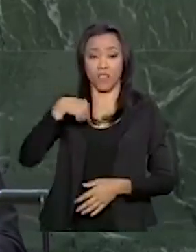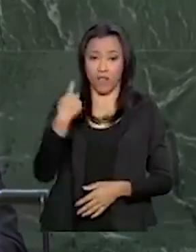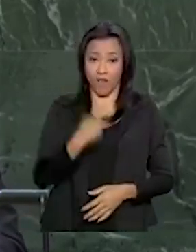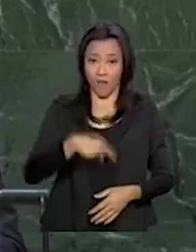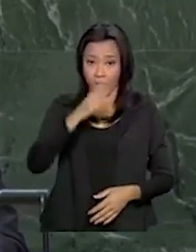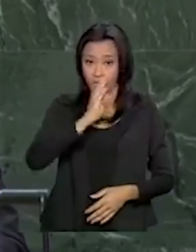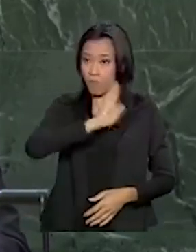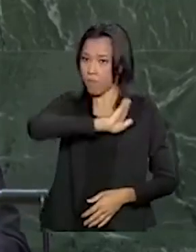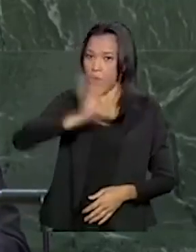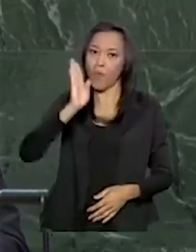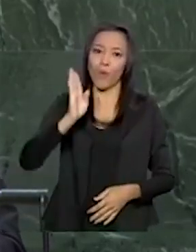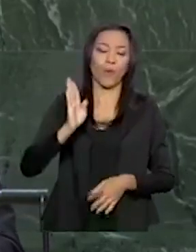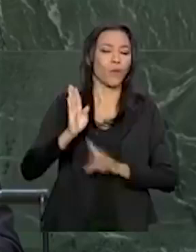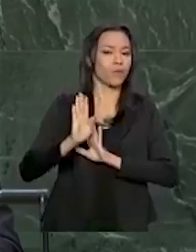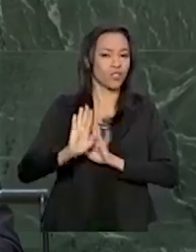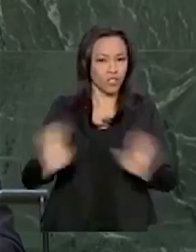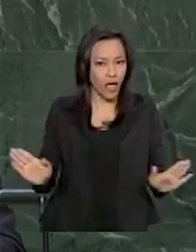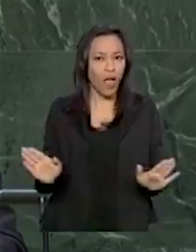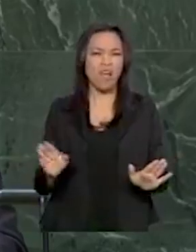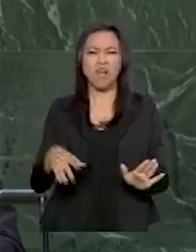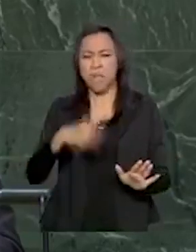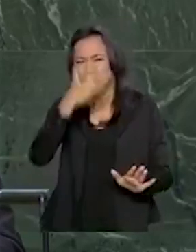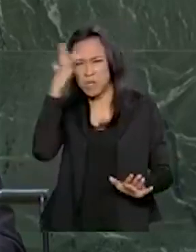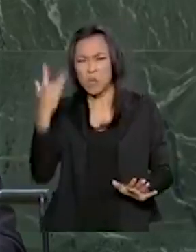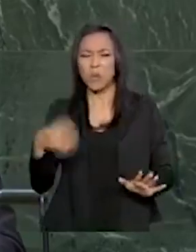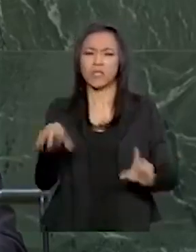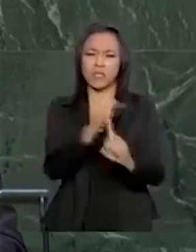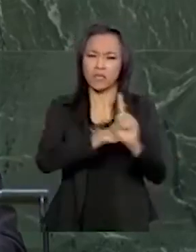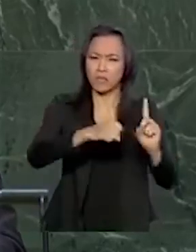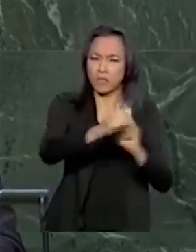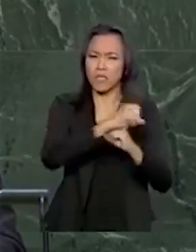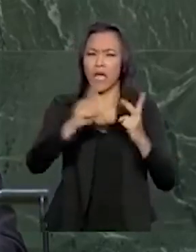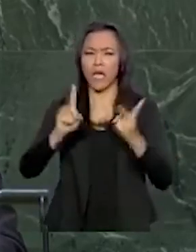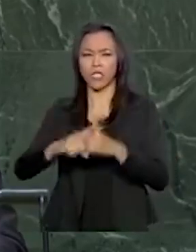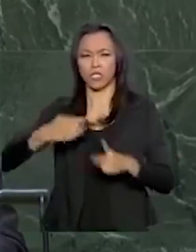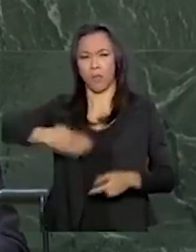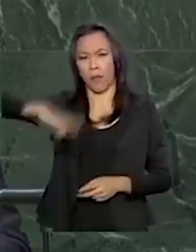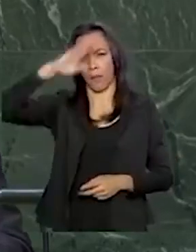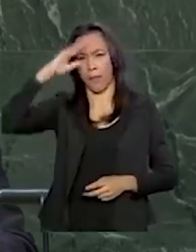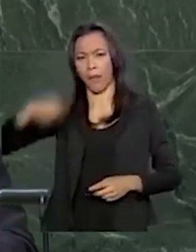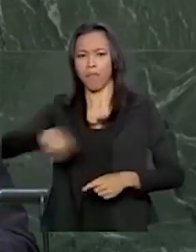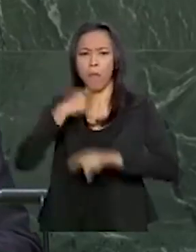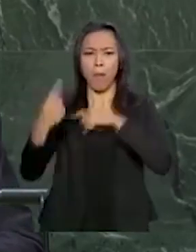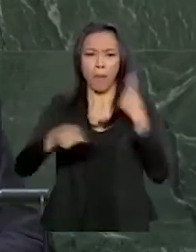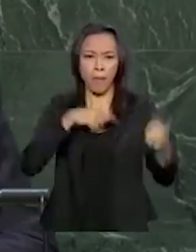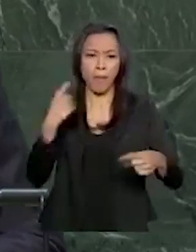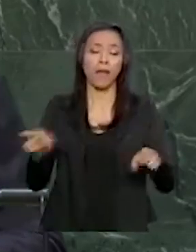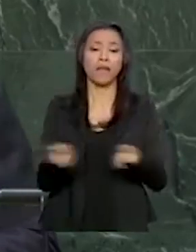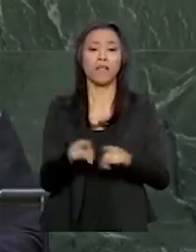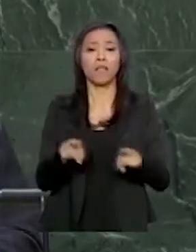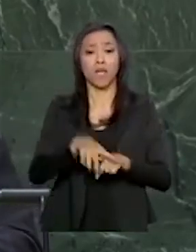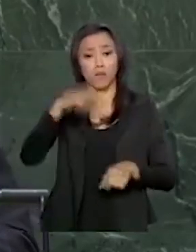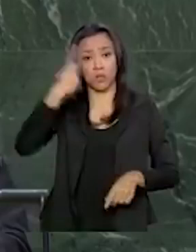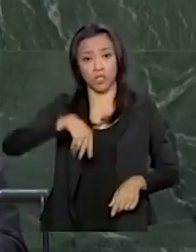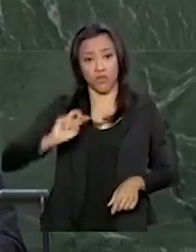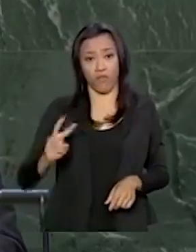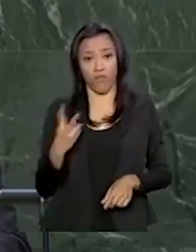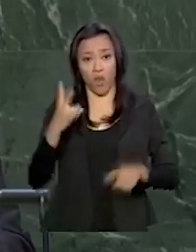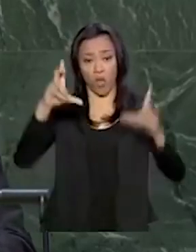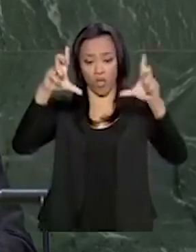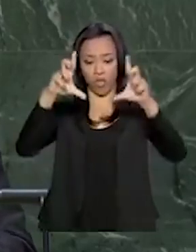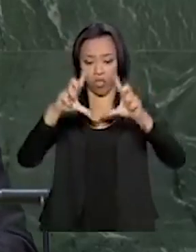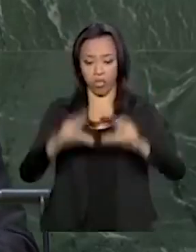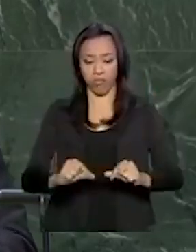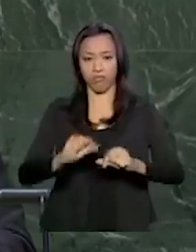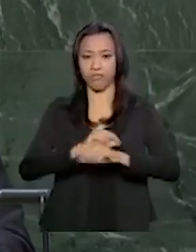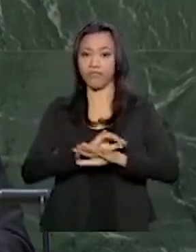Civis e militares brasileiros foram mortos e outros tantos tiveram suas reputações destruídas mas vencemos